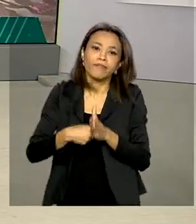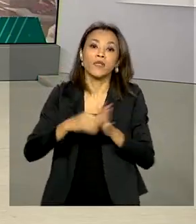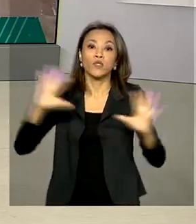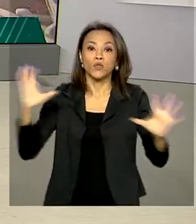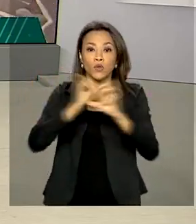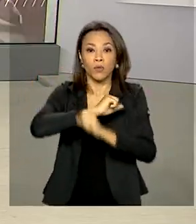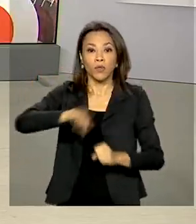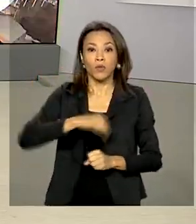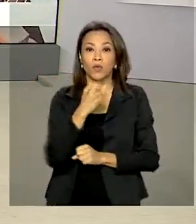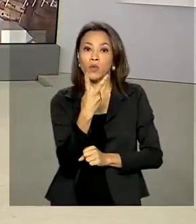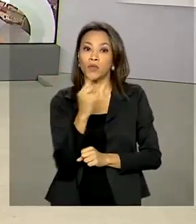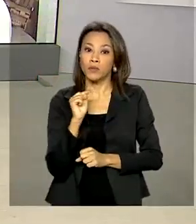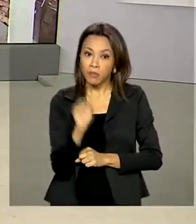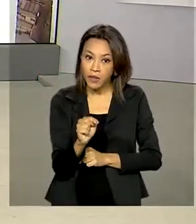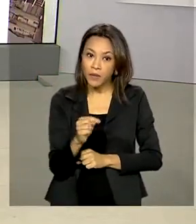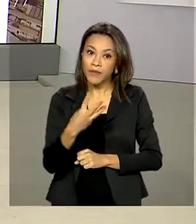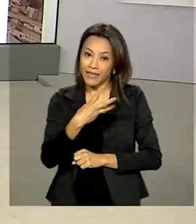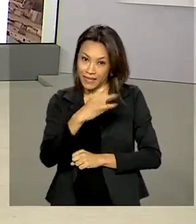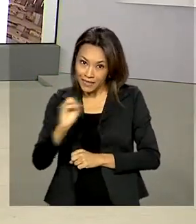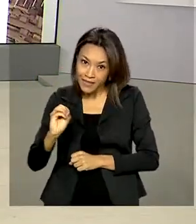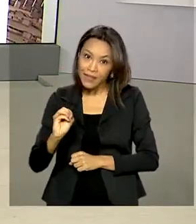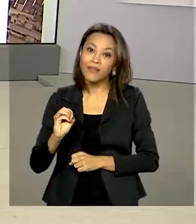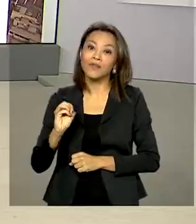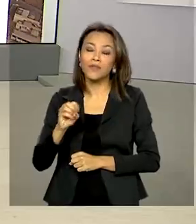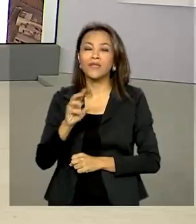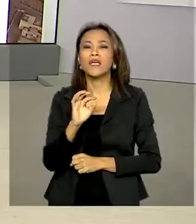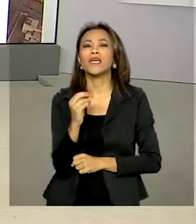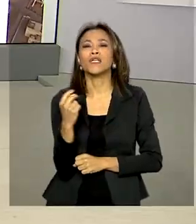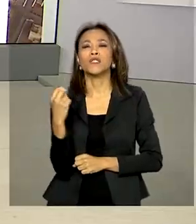postos serão beneficiados em 2.000 municípios do país.